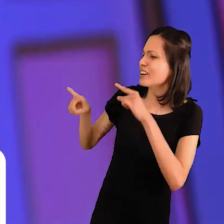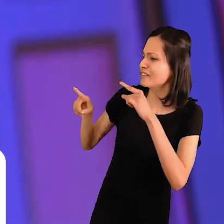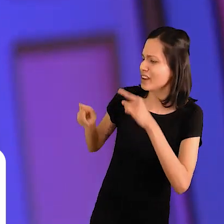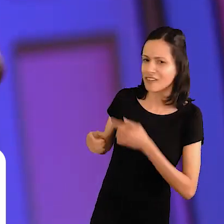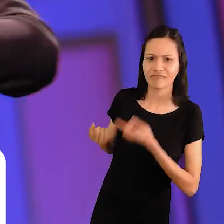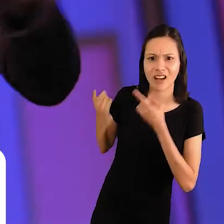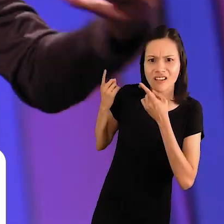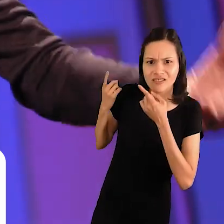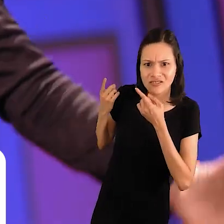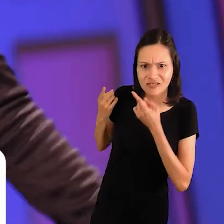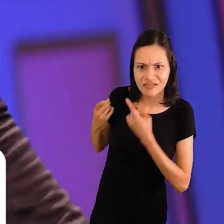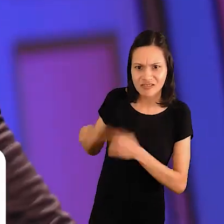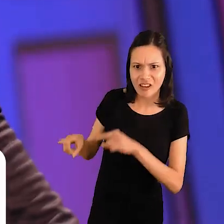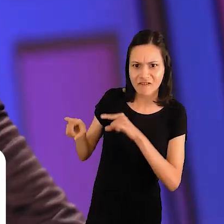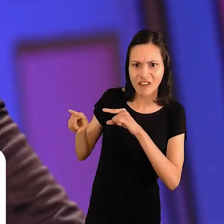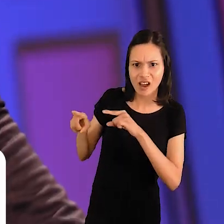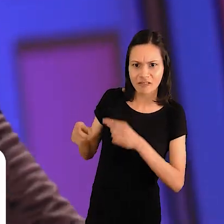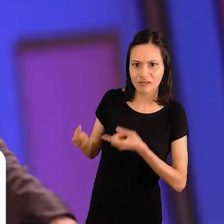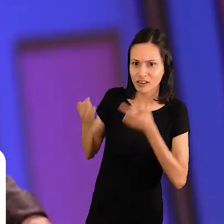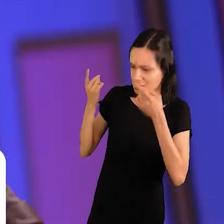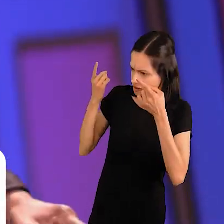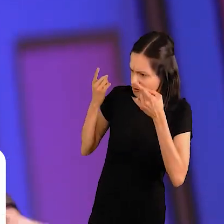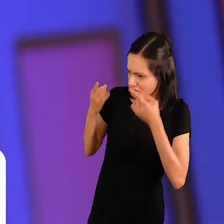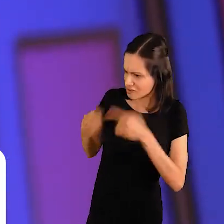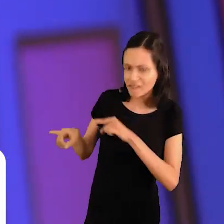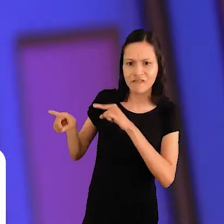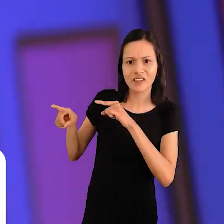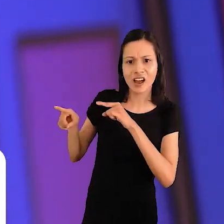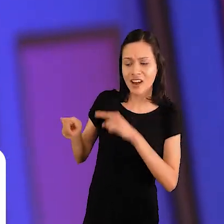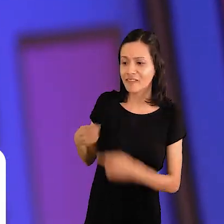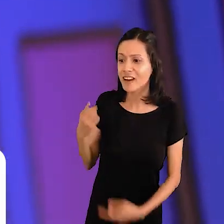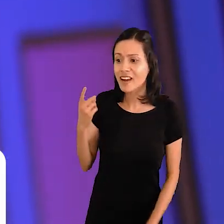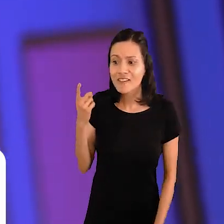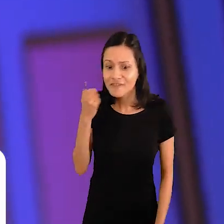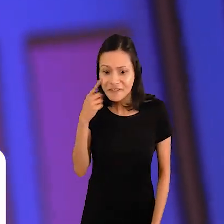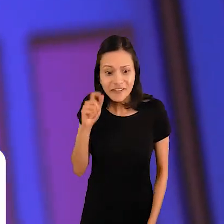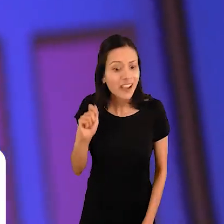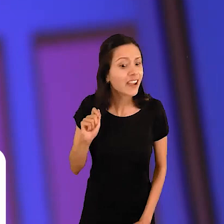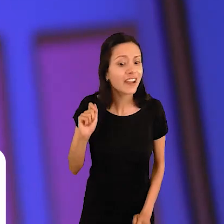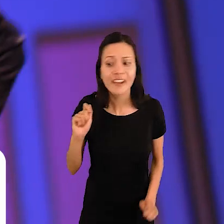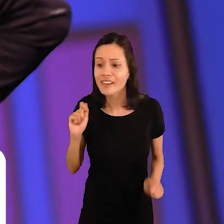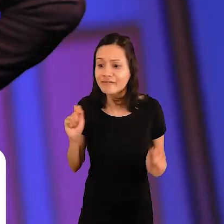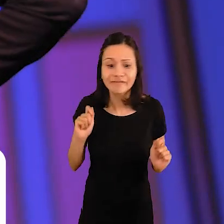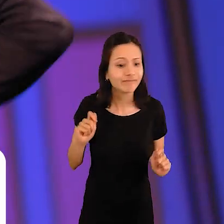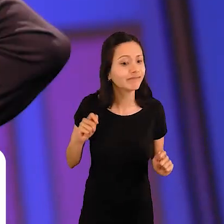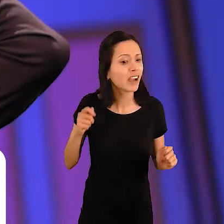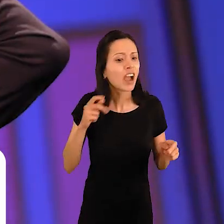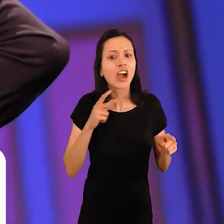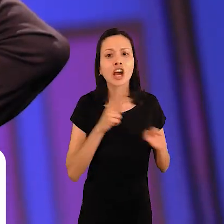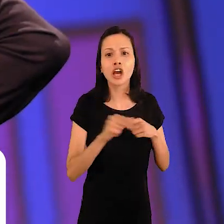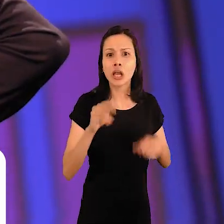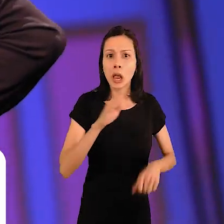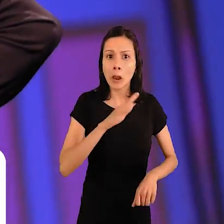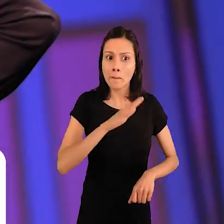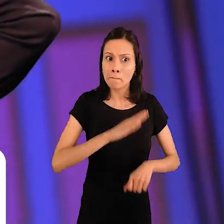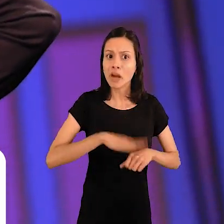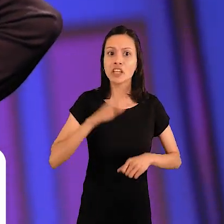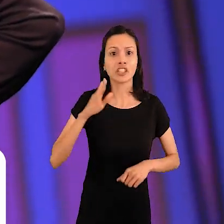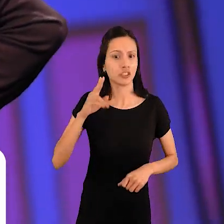umas coisas, não sei, de outro mundo, para ver quem era o mais valente, quem era o mais forte, o mais corajoso.